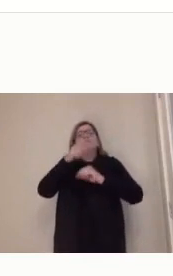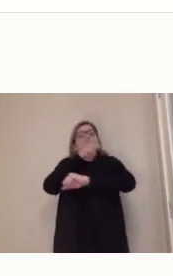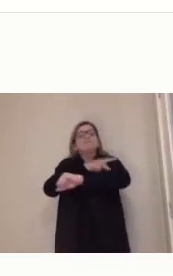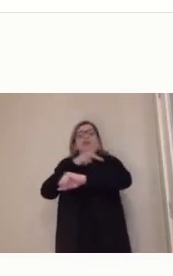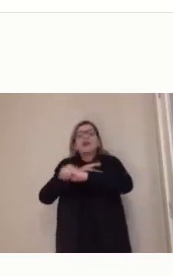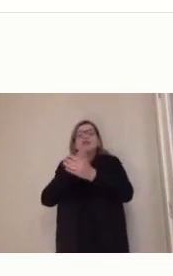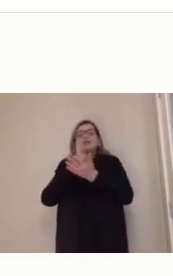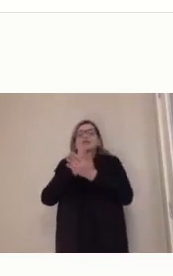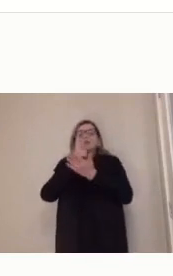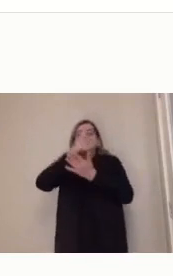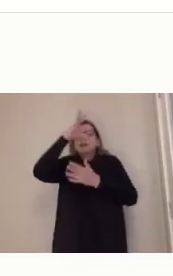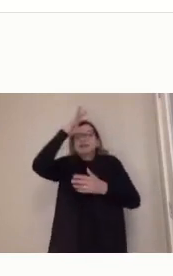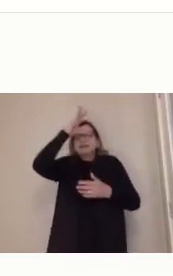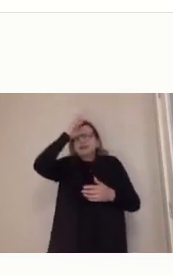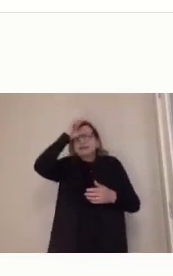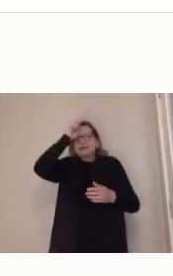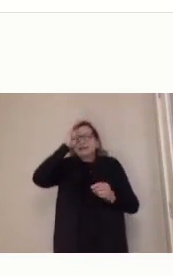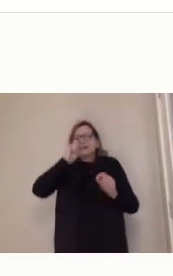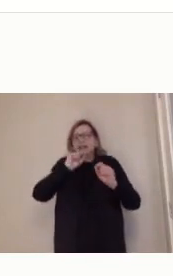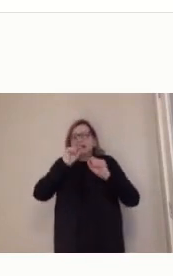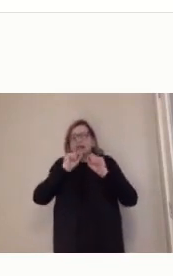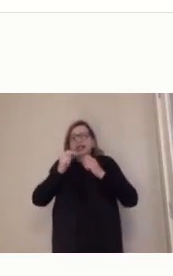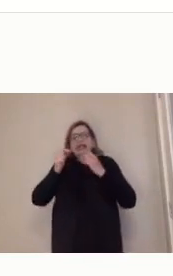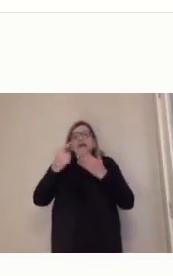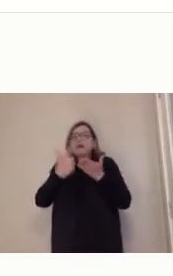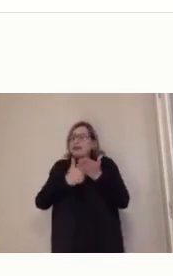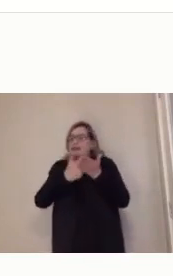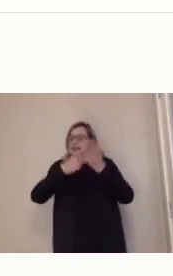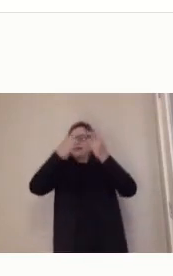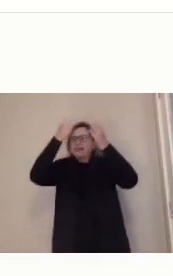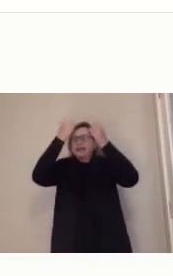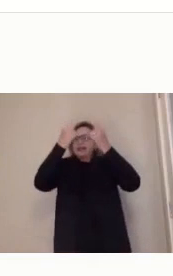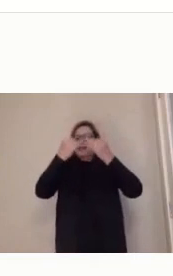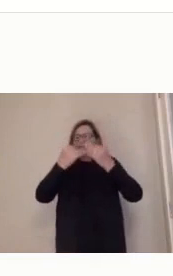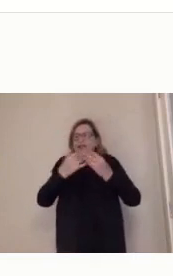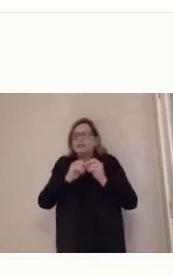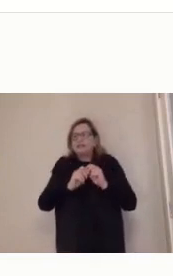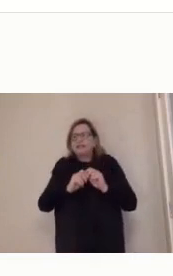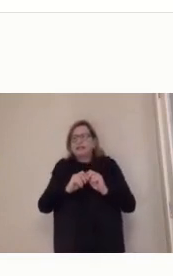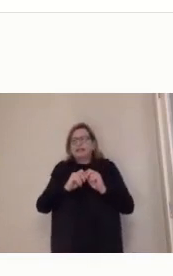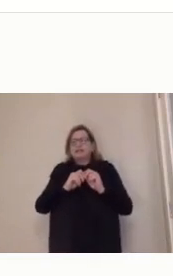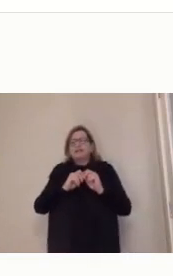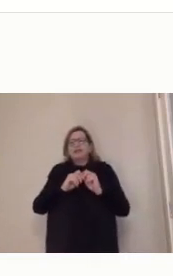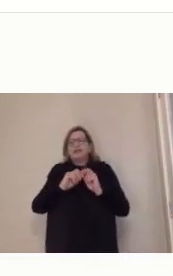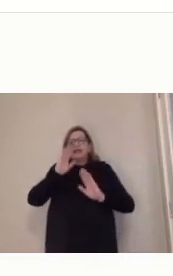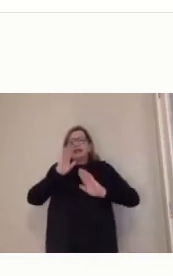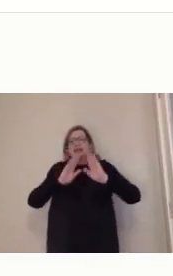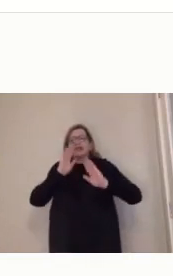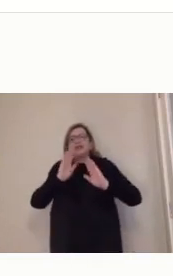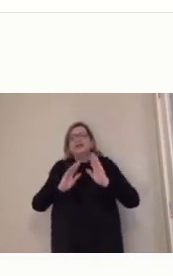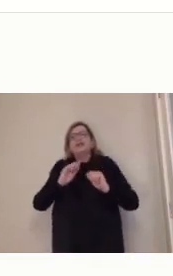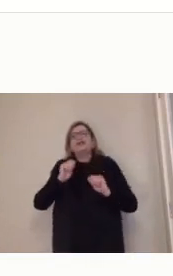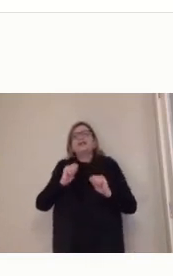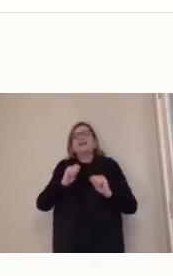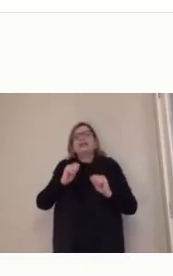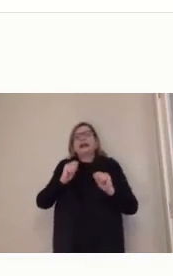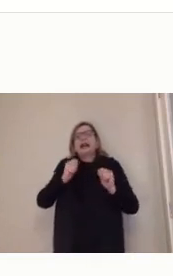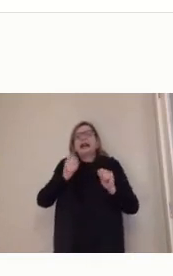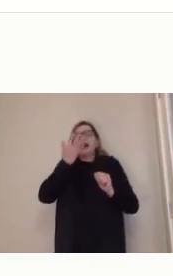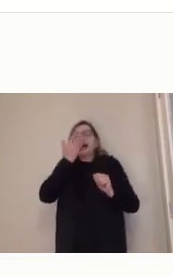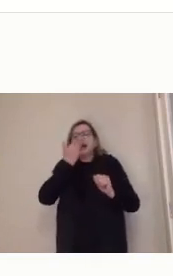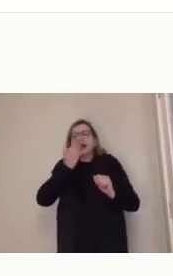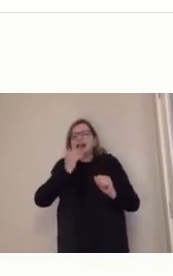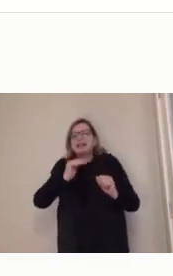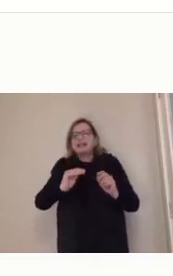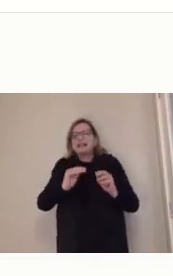para a gente, né? De que essas polegarzinhas viajam de uma, de um, como eu já havia comentado com